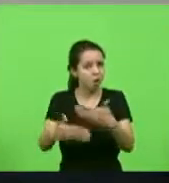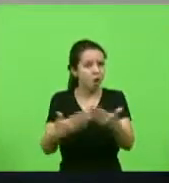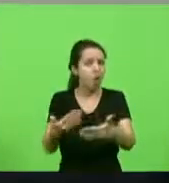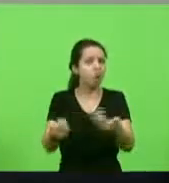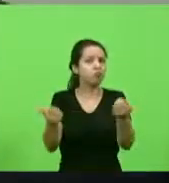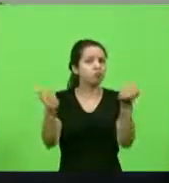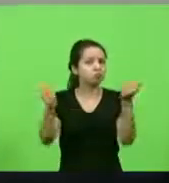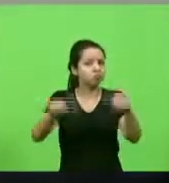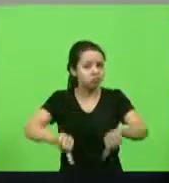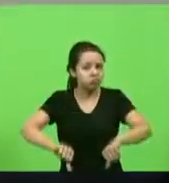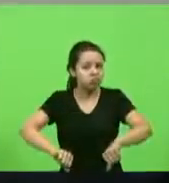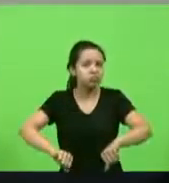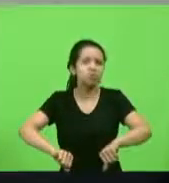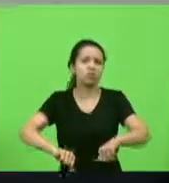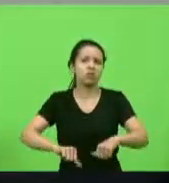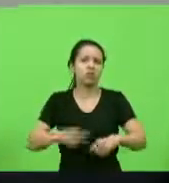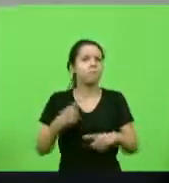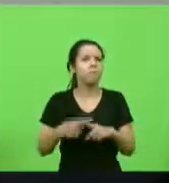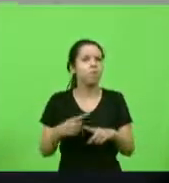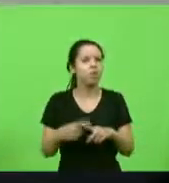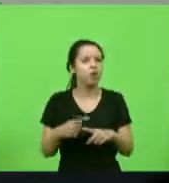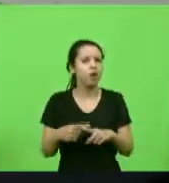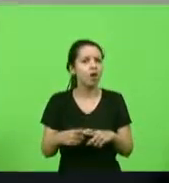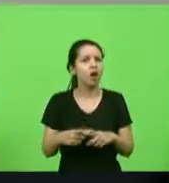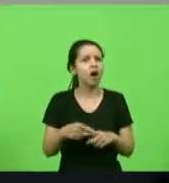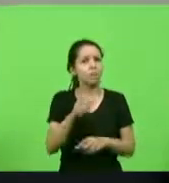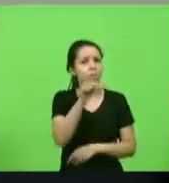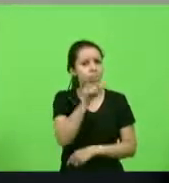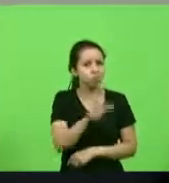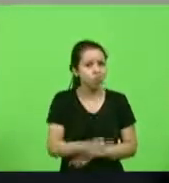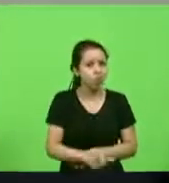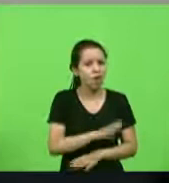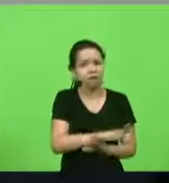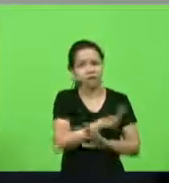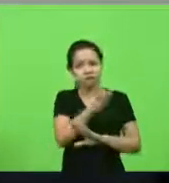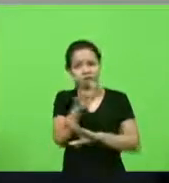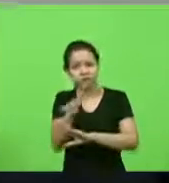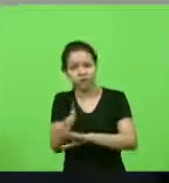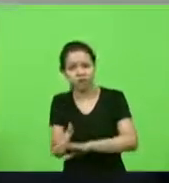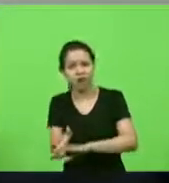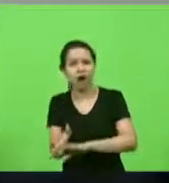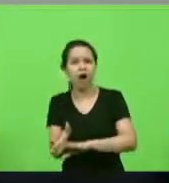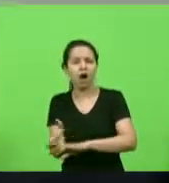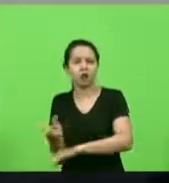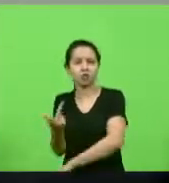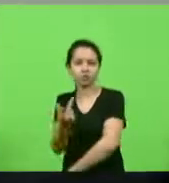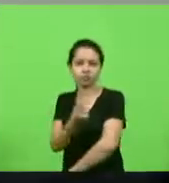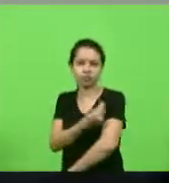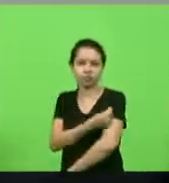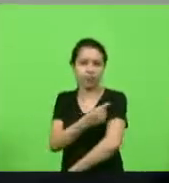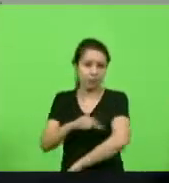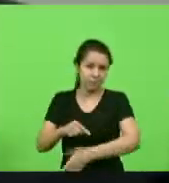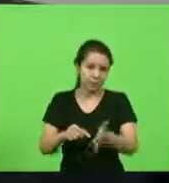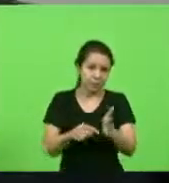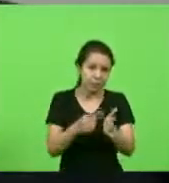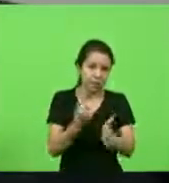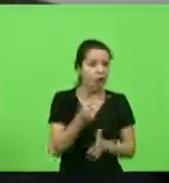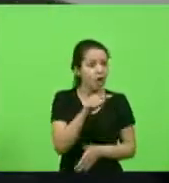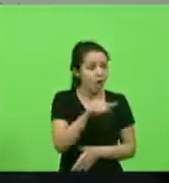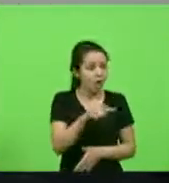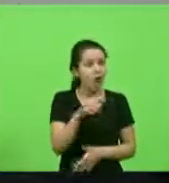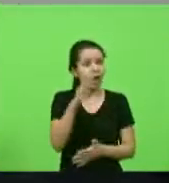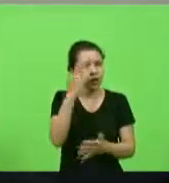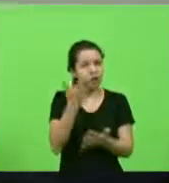gigantescas porque quem vai receber a dose da vacina primeira dose ela acredita que está